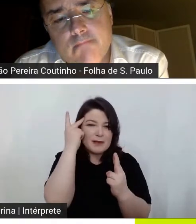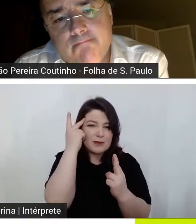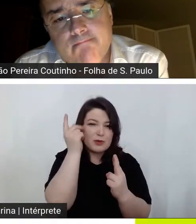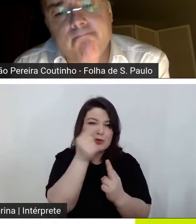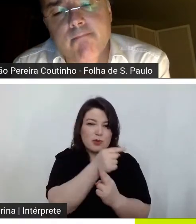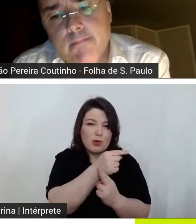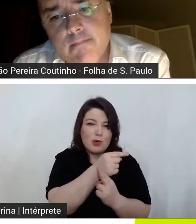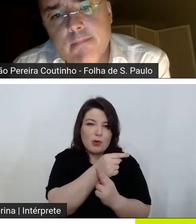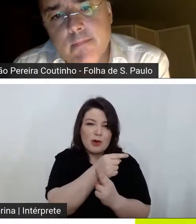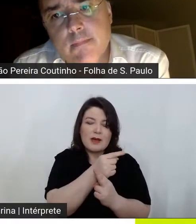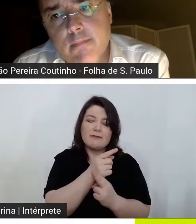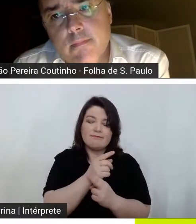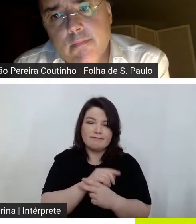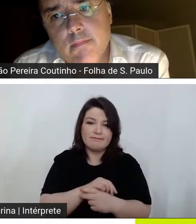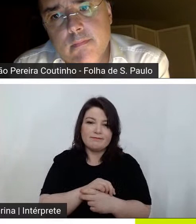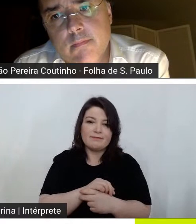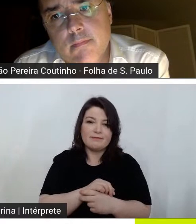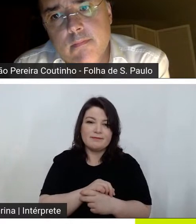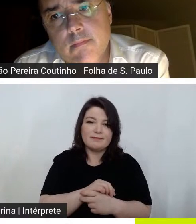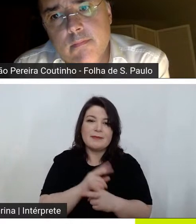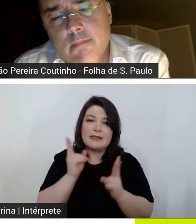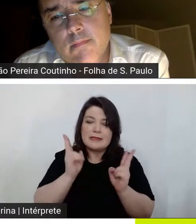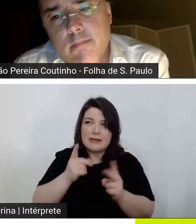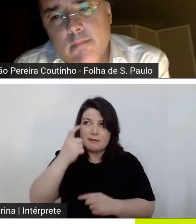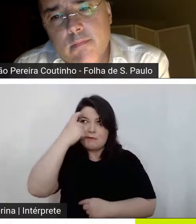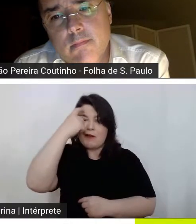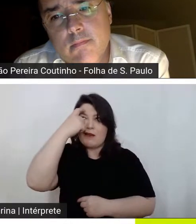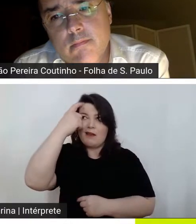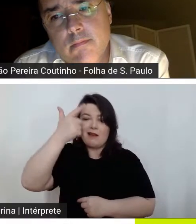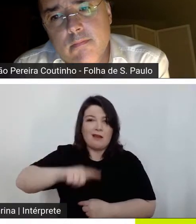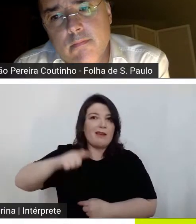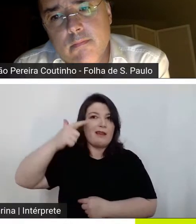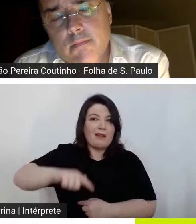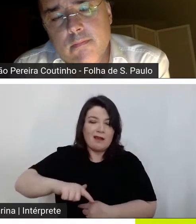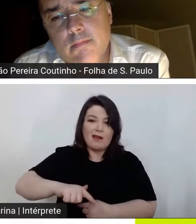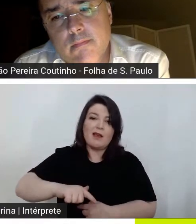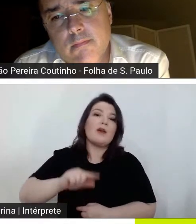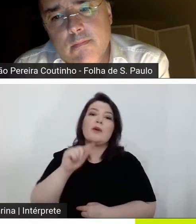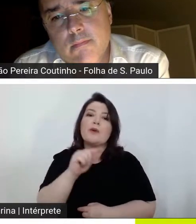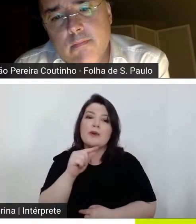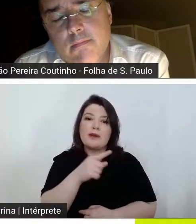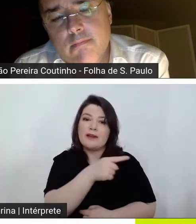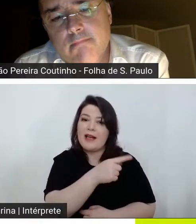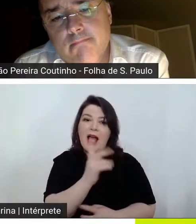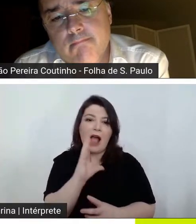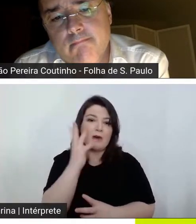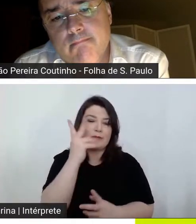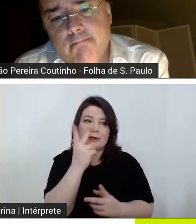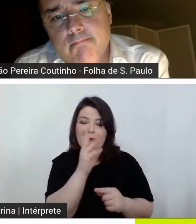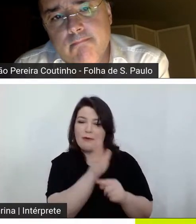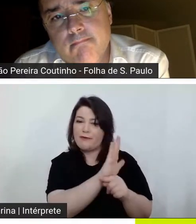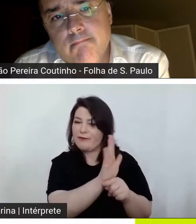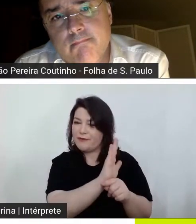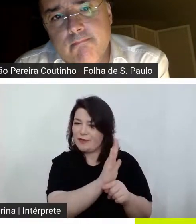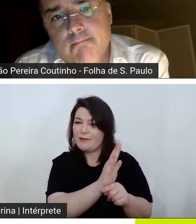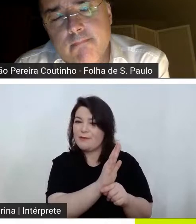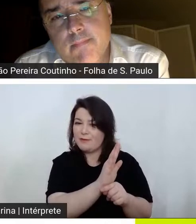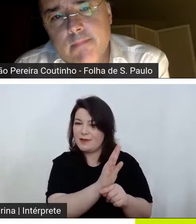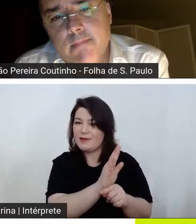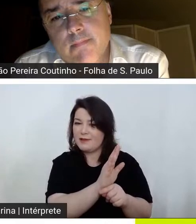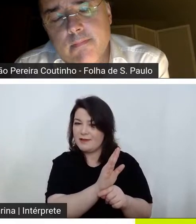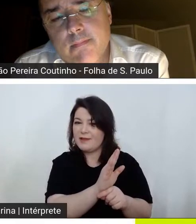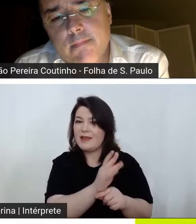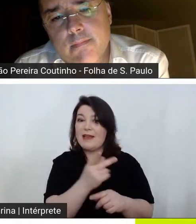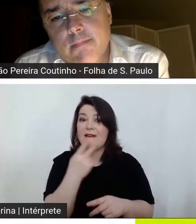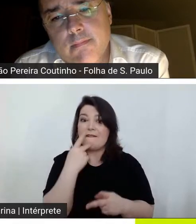predominantemente com a compulsão à repetição é um agir permanente e a